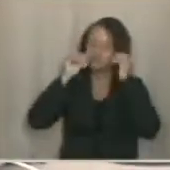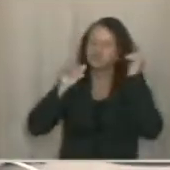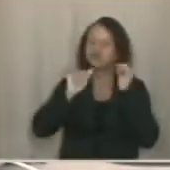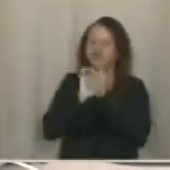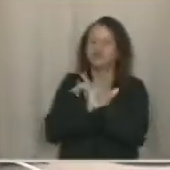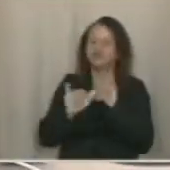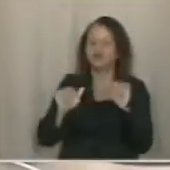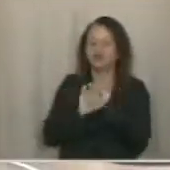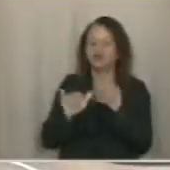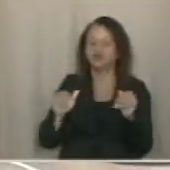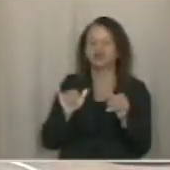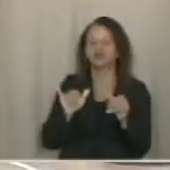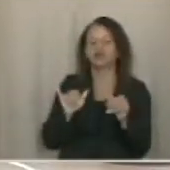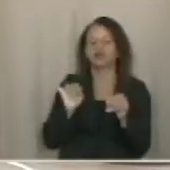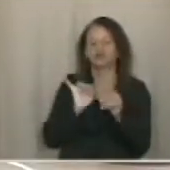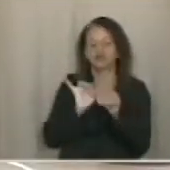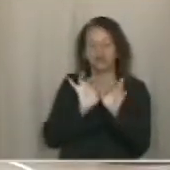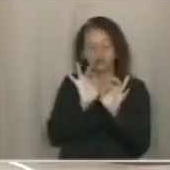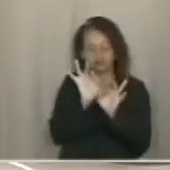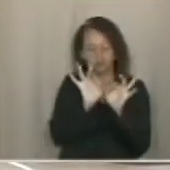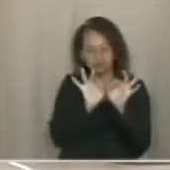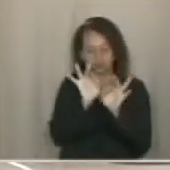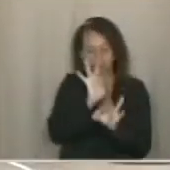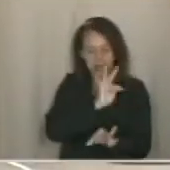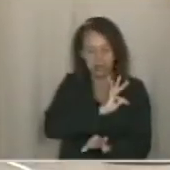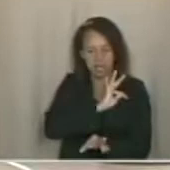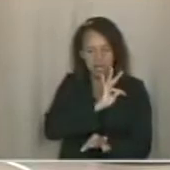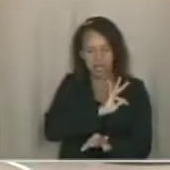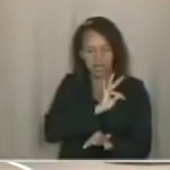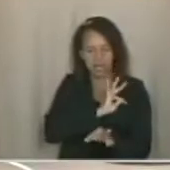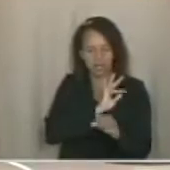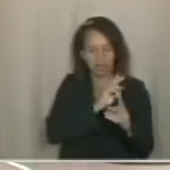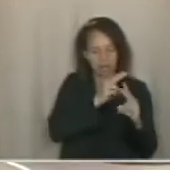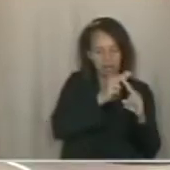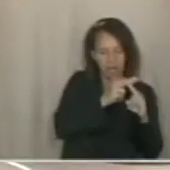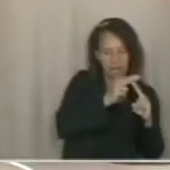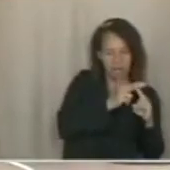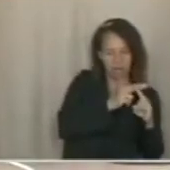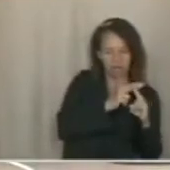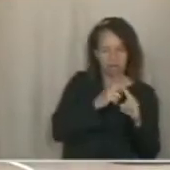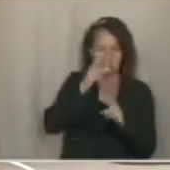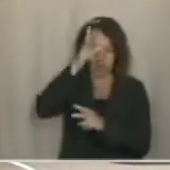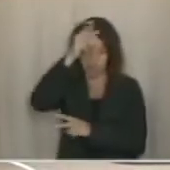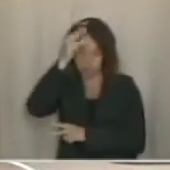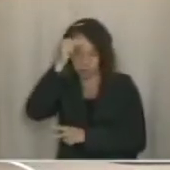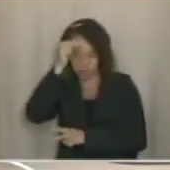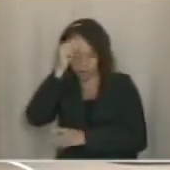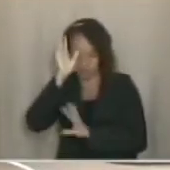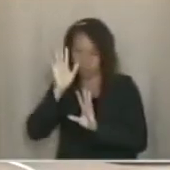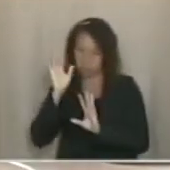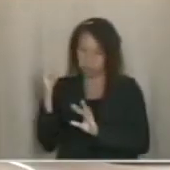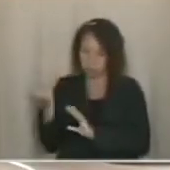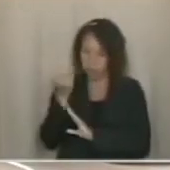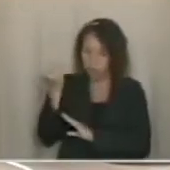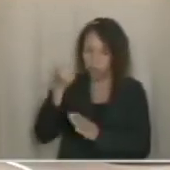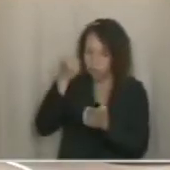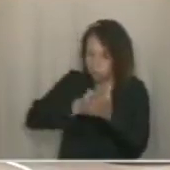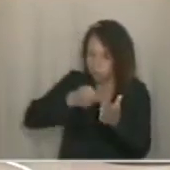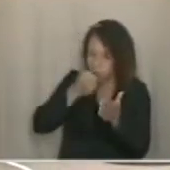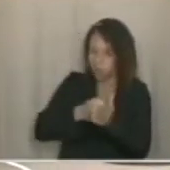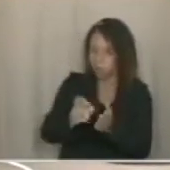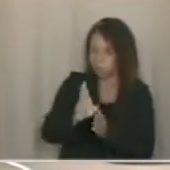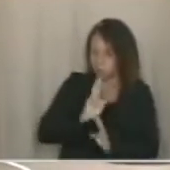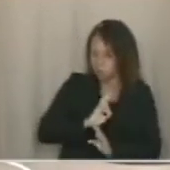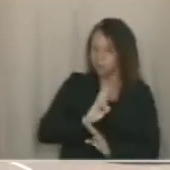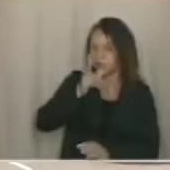informando que está havendo ajuste técnico entre Caixa Econômica e Prefeitura. Então é importante destacar que a gente cobrou uma resposta